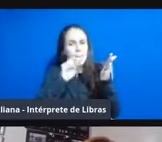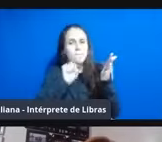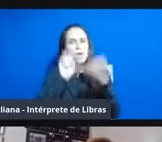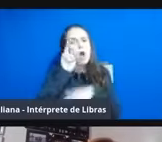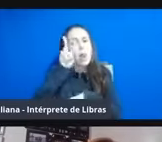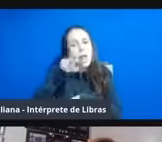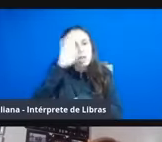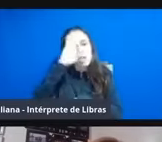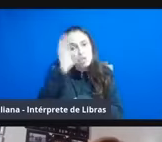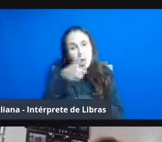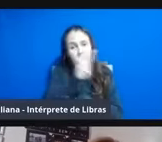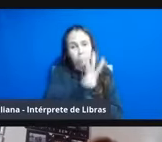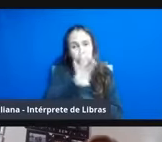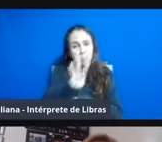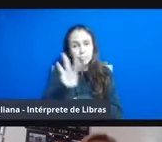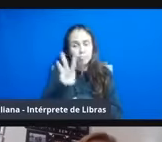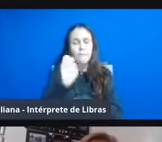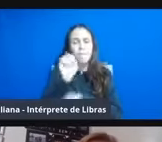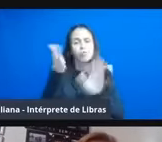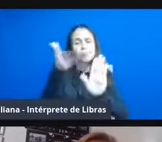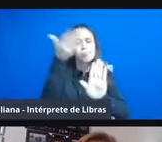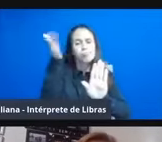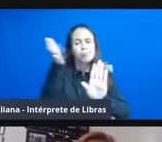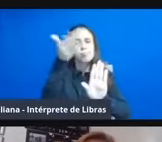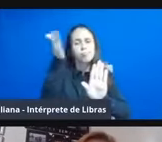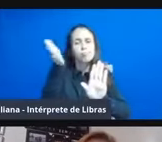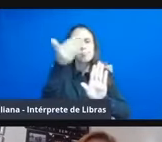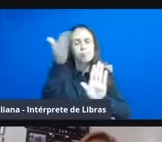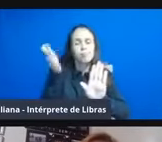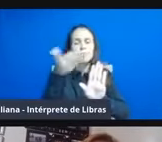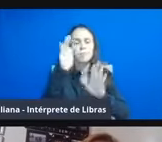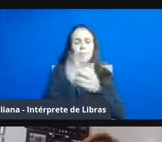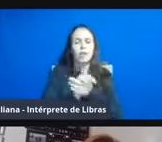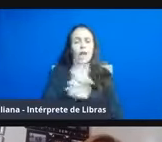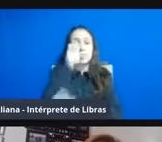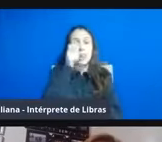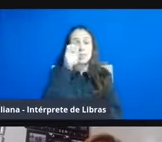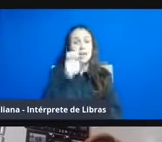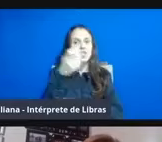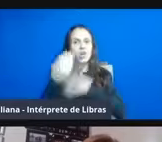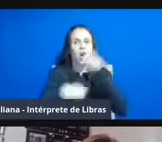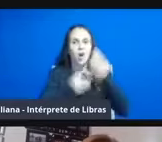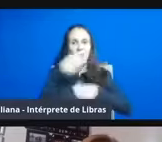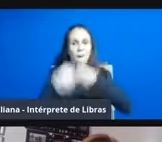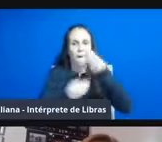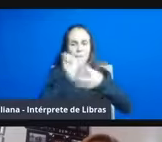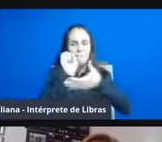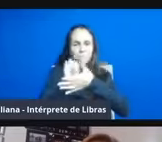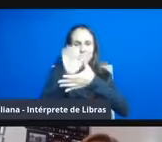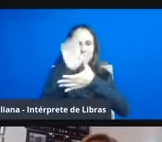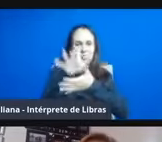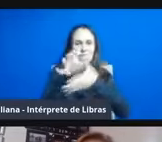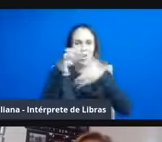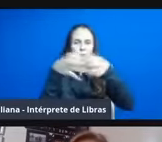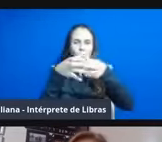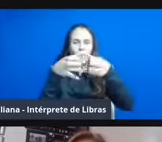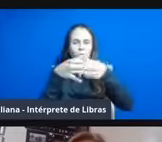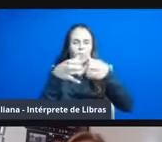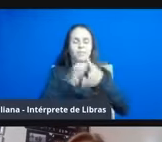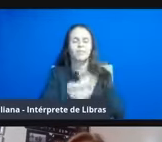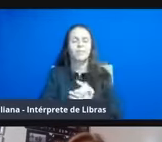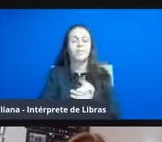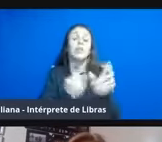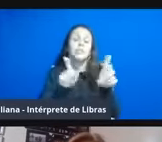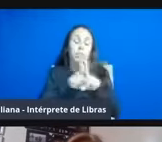diretamente, né, tem como passar o livro, ficou bem interessante a forma como o pessoal colocou essa equipe técnica colocou, e também